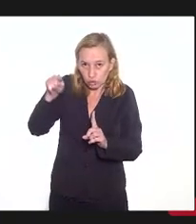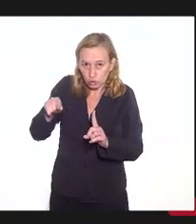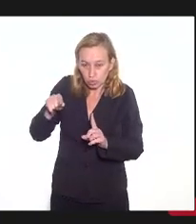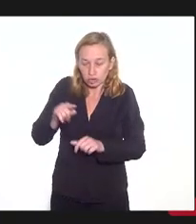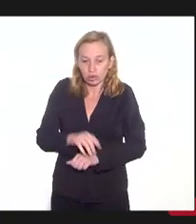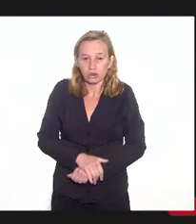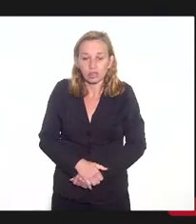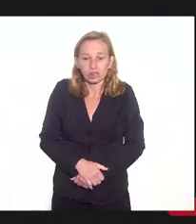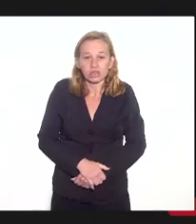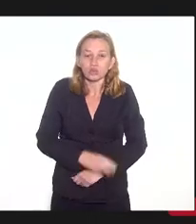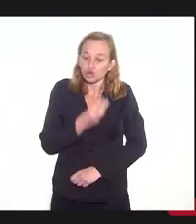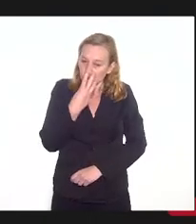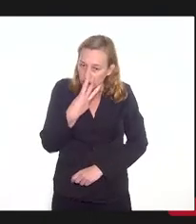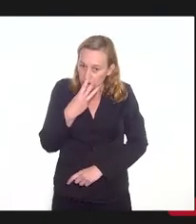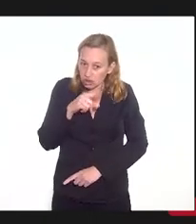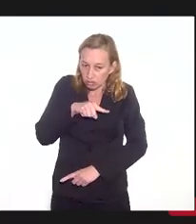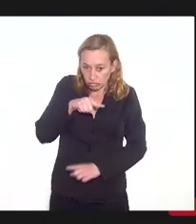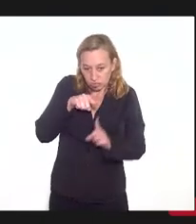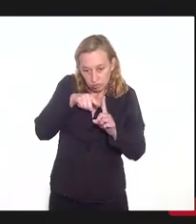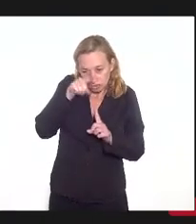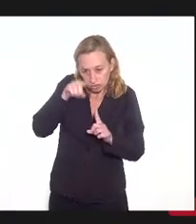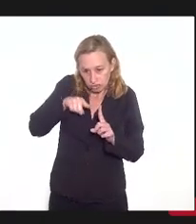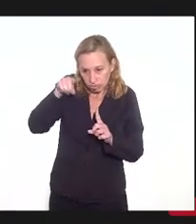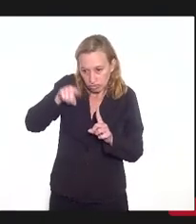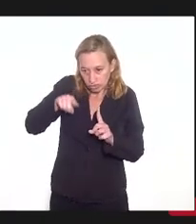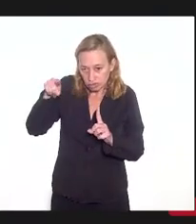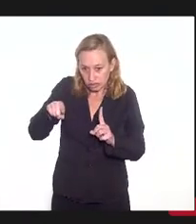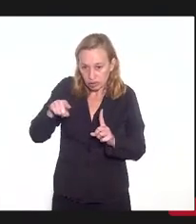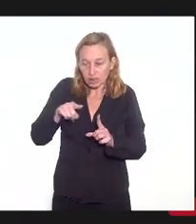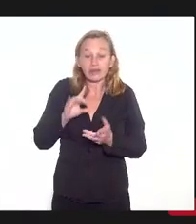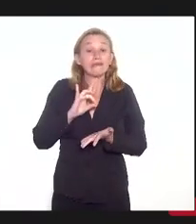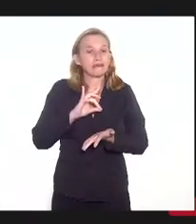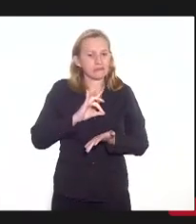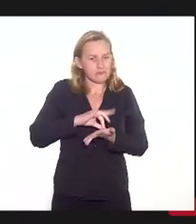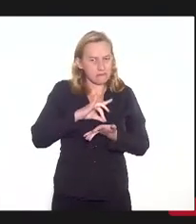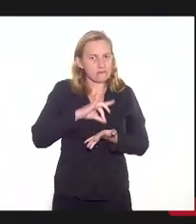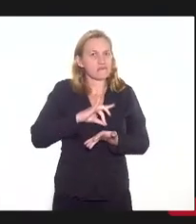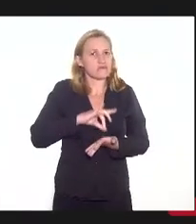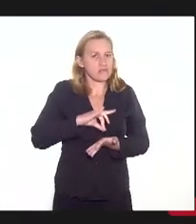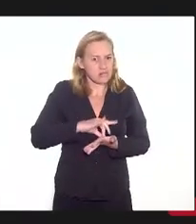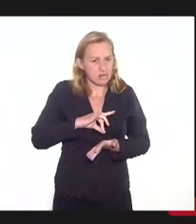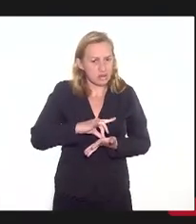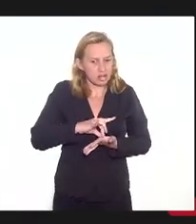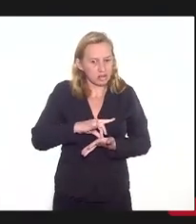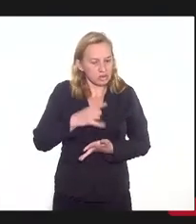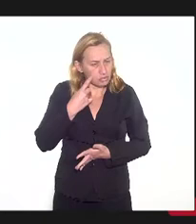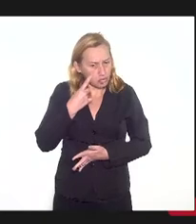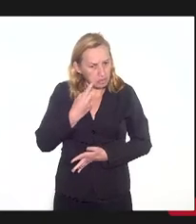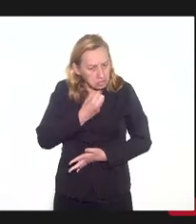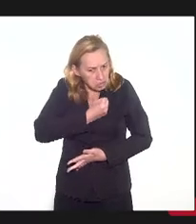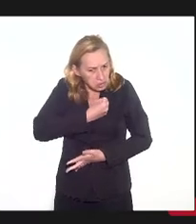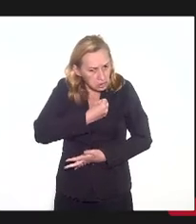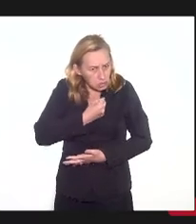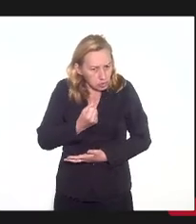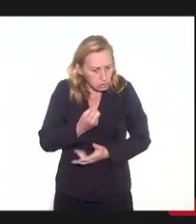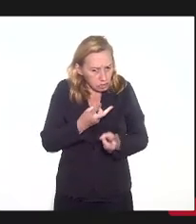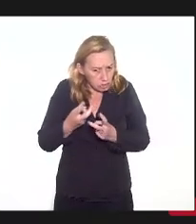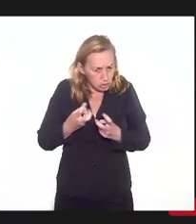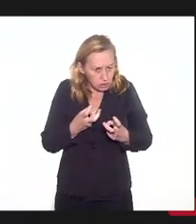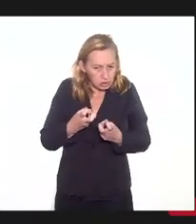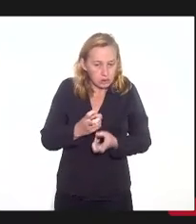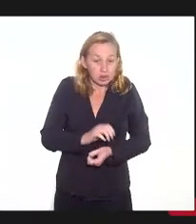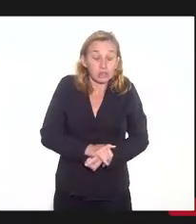aliás, os três gráficos, na verdade, do ponto de vista numérico, são abstrações,